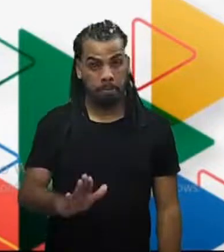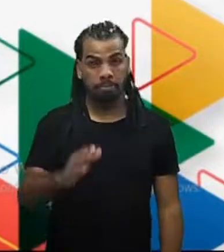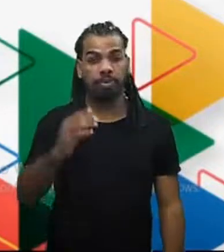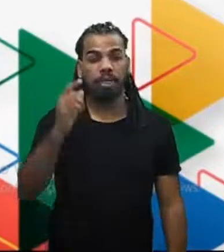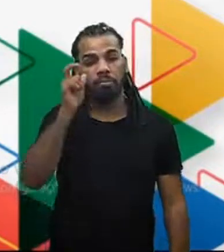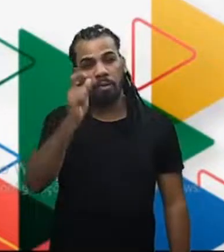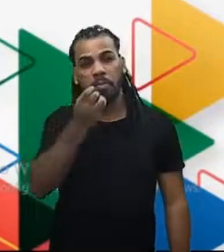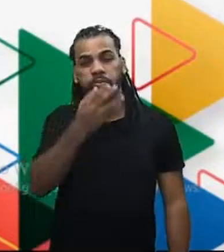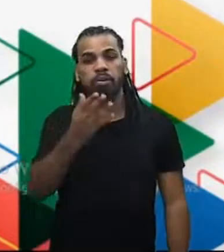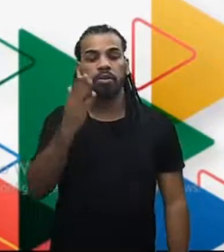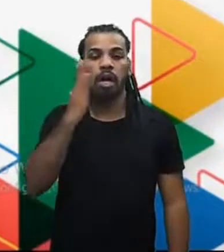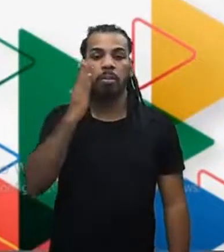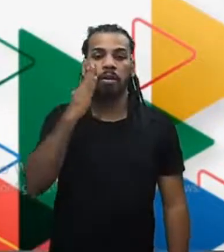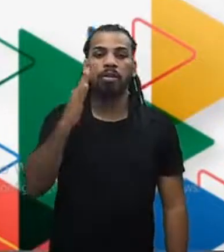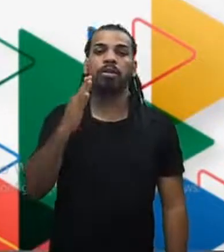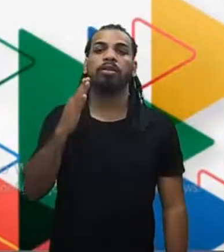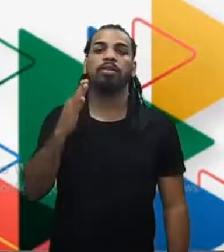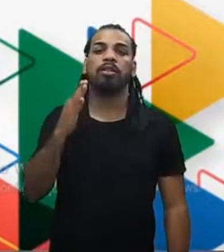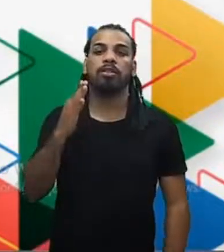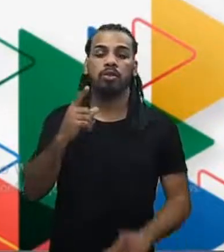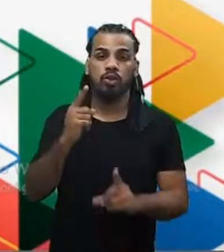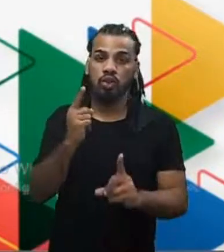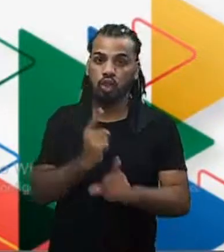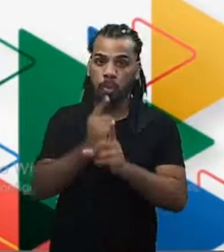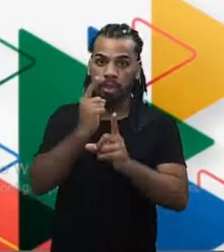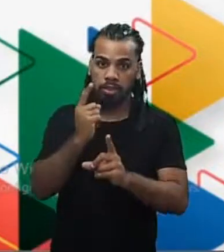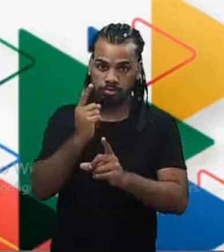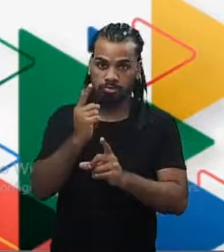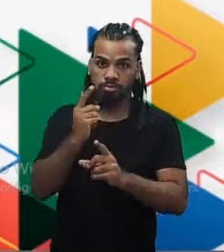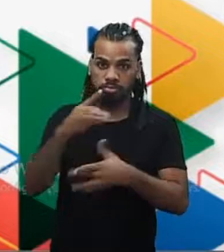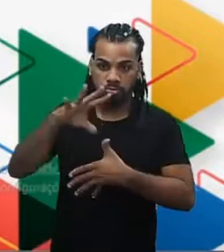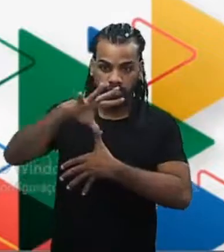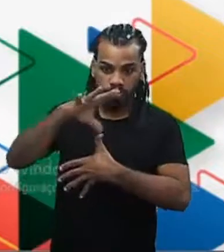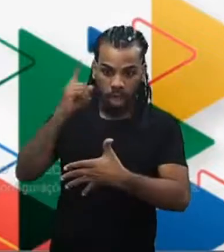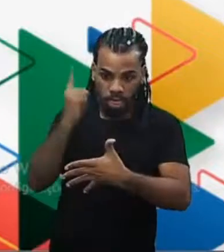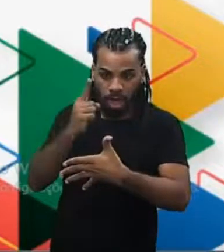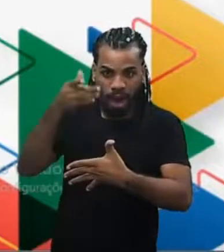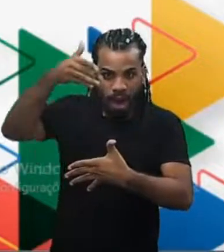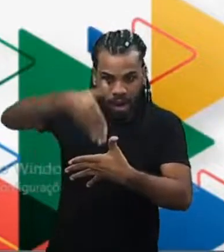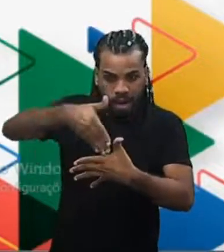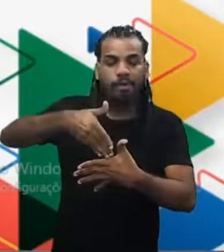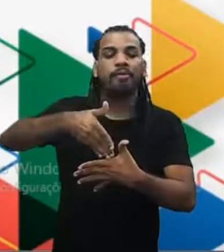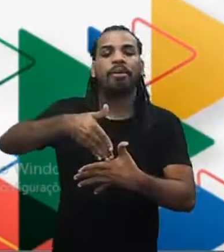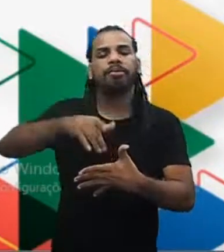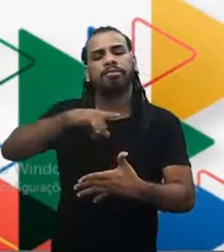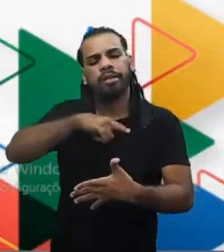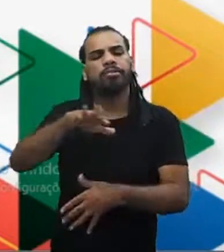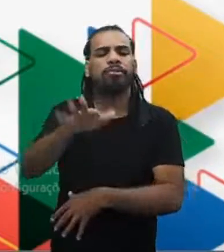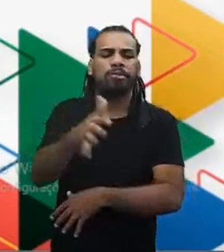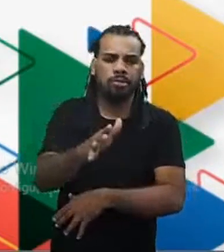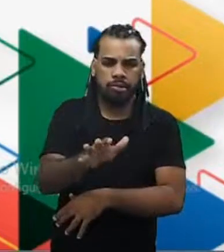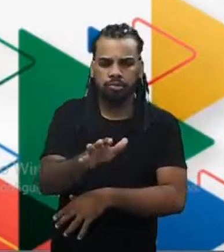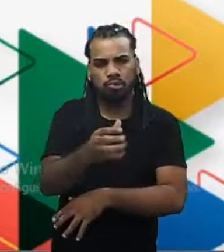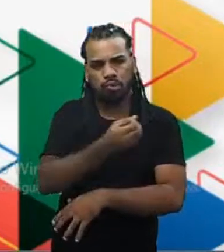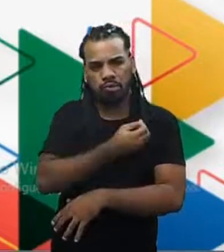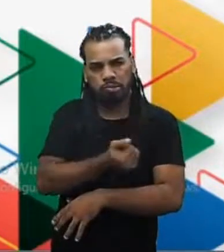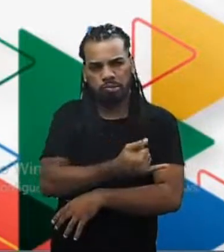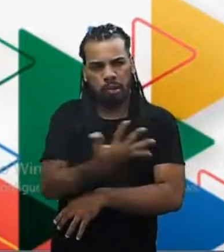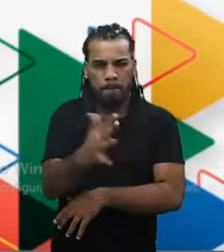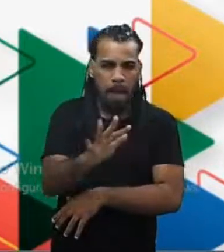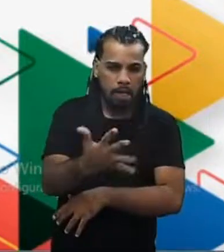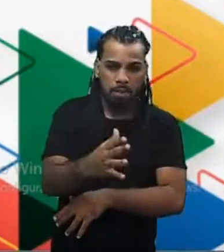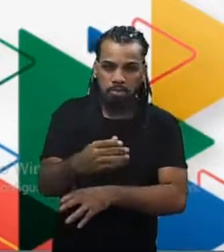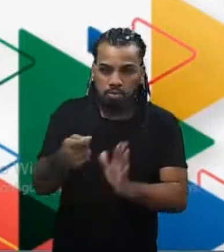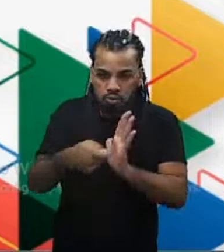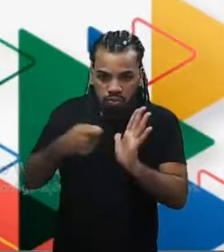época da descoberta do continente americano, tinha aproximadamente, não é certo, até porque não haviam